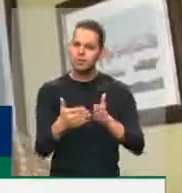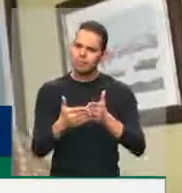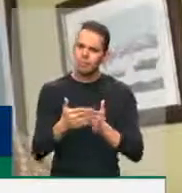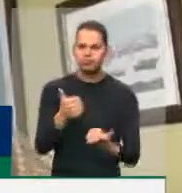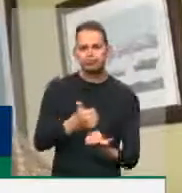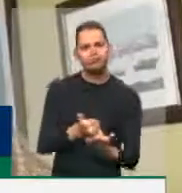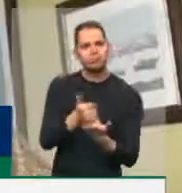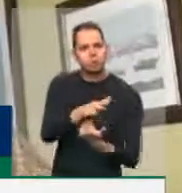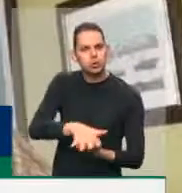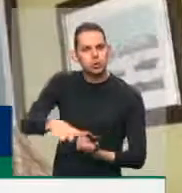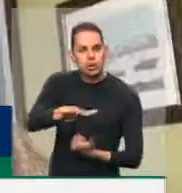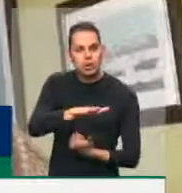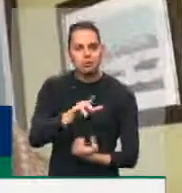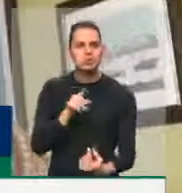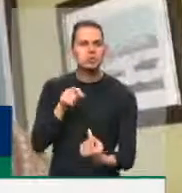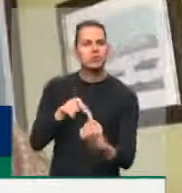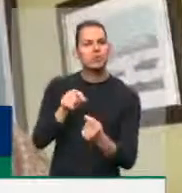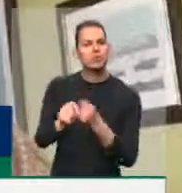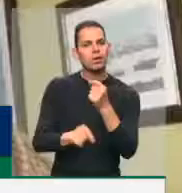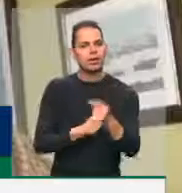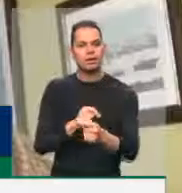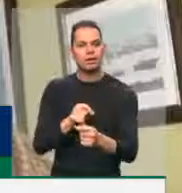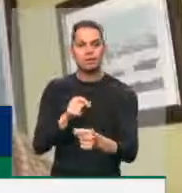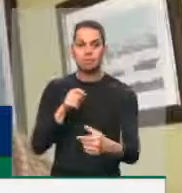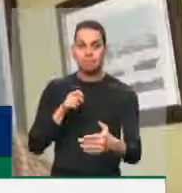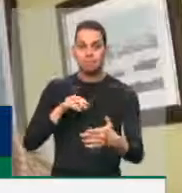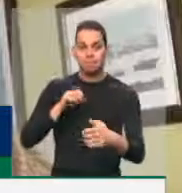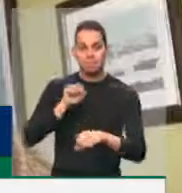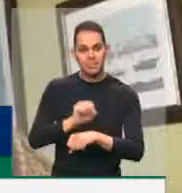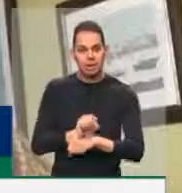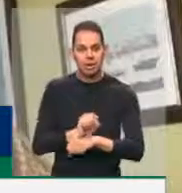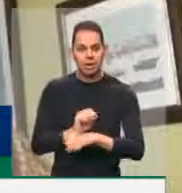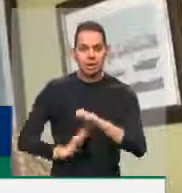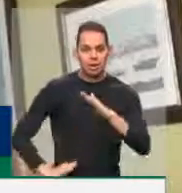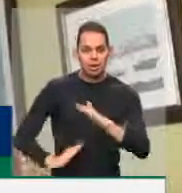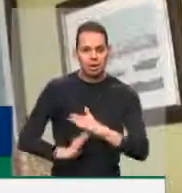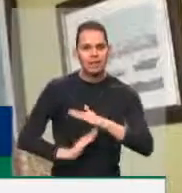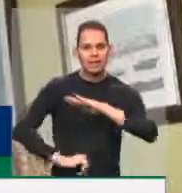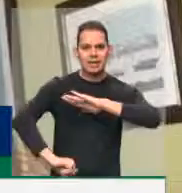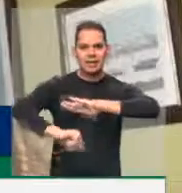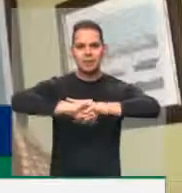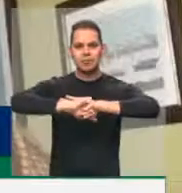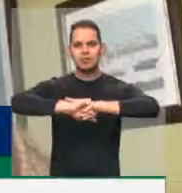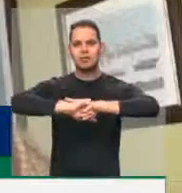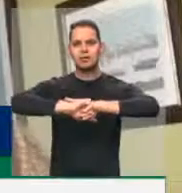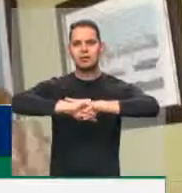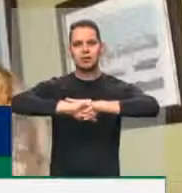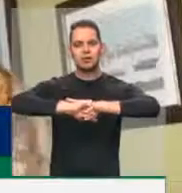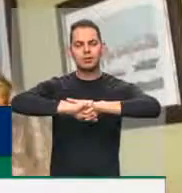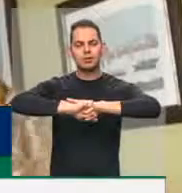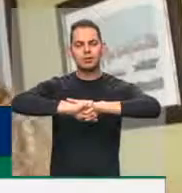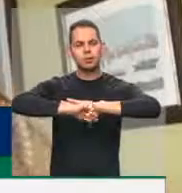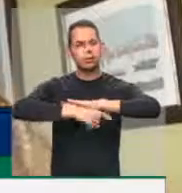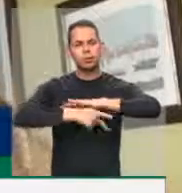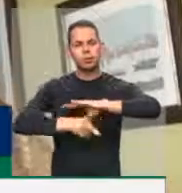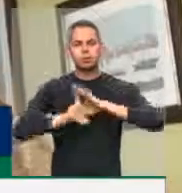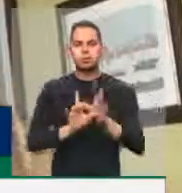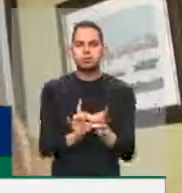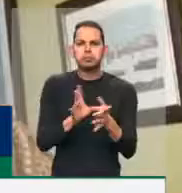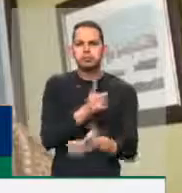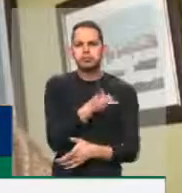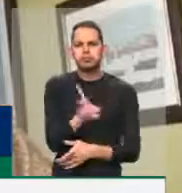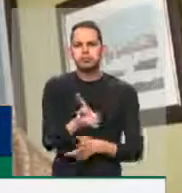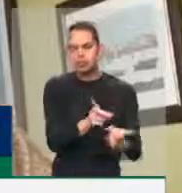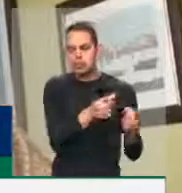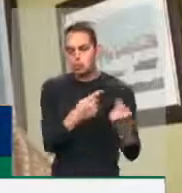todos, vem no sentido de impedirmos que esse crime seja permitido contra